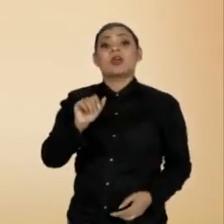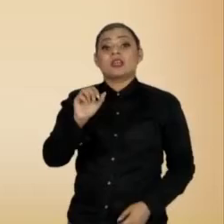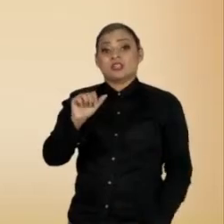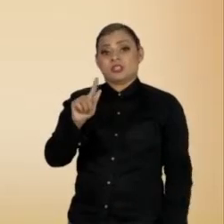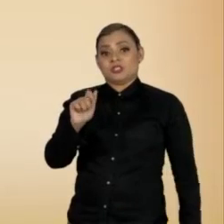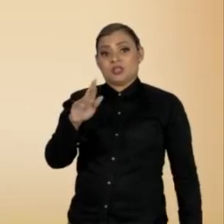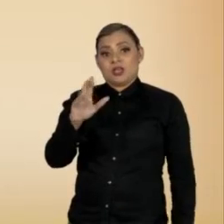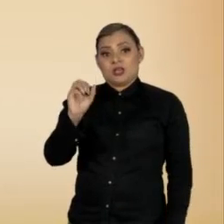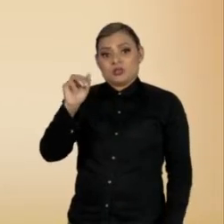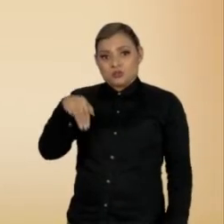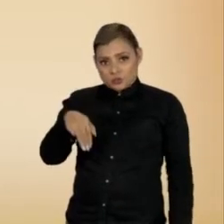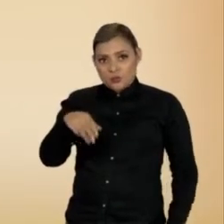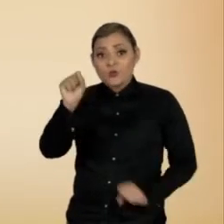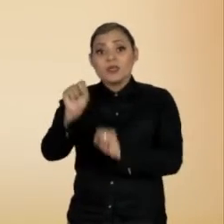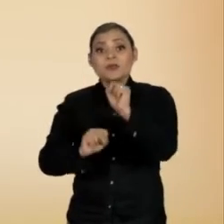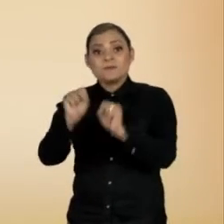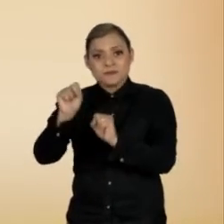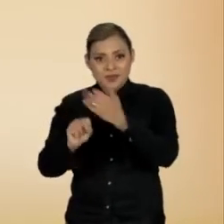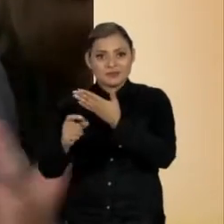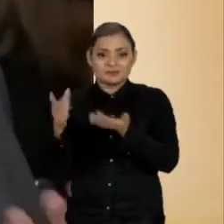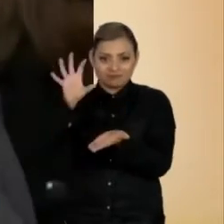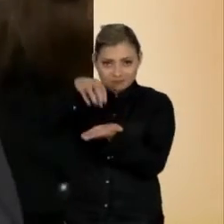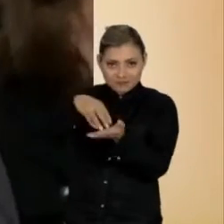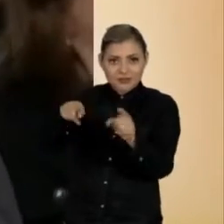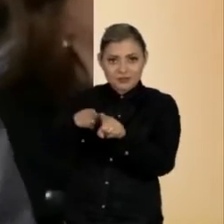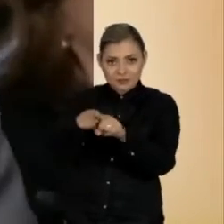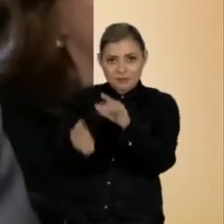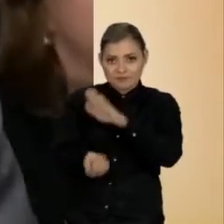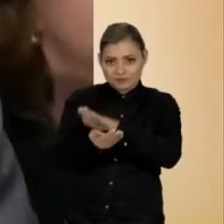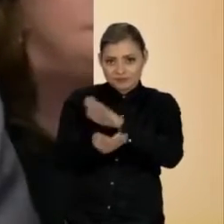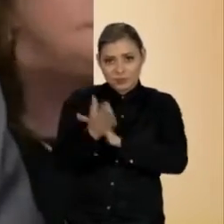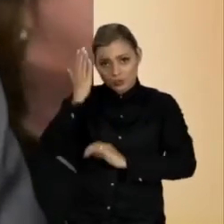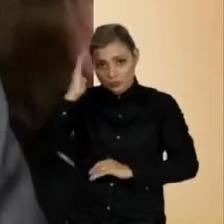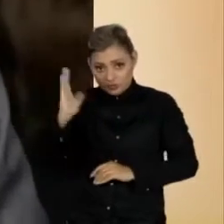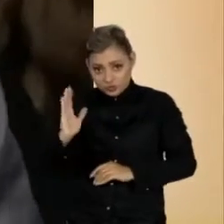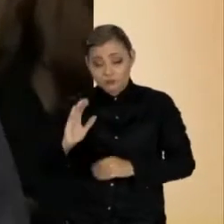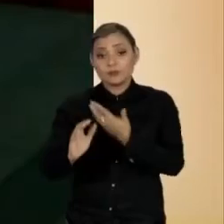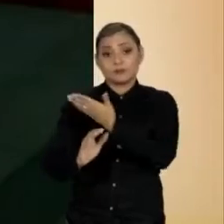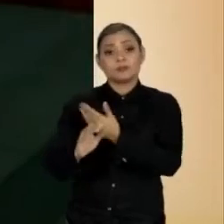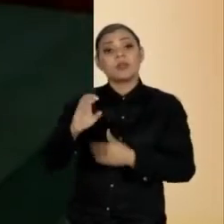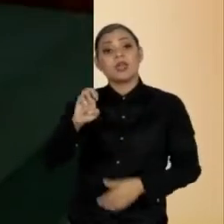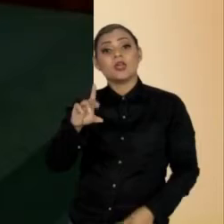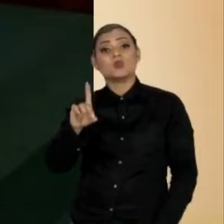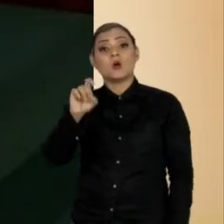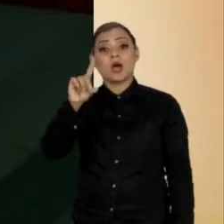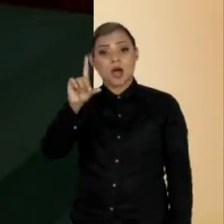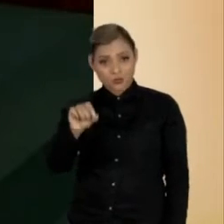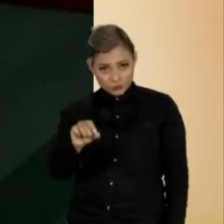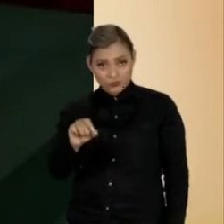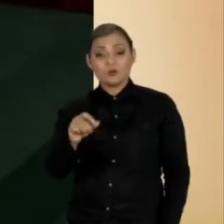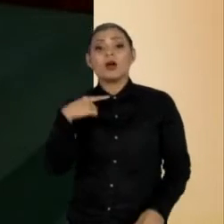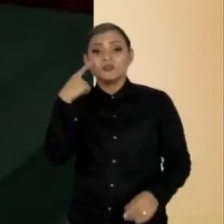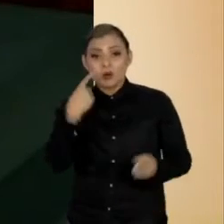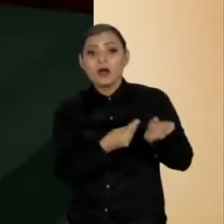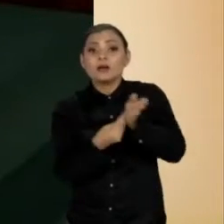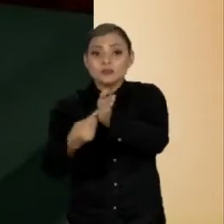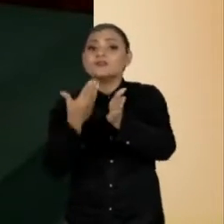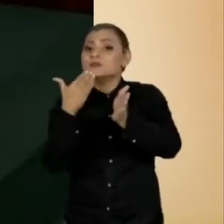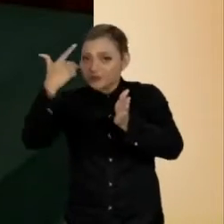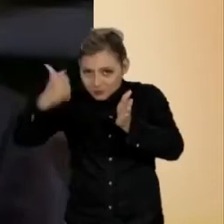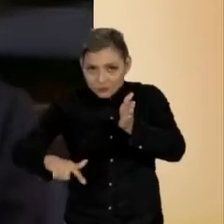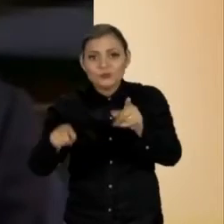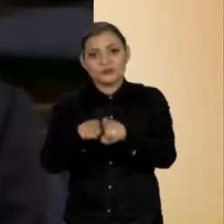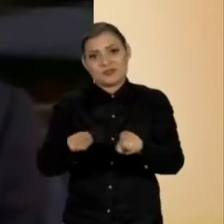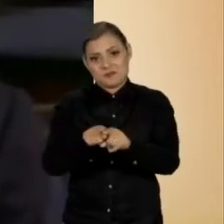Gerson Almada, também preso no Complexo de Pinhais. Em Belo Horizonte, a defesa do ex-governador, Eduardo Azeredo, anunciou que vai pedir a soltura do